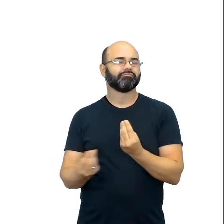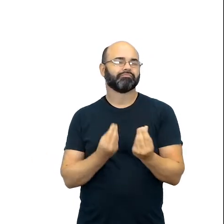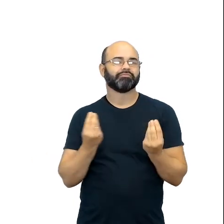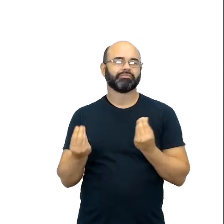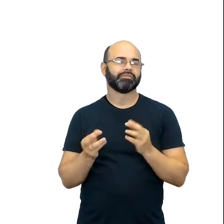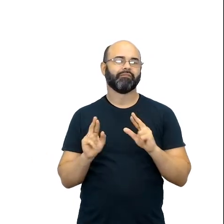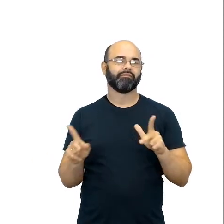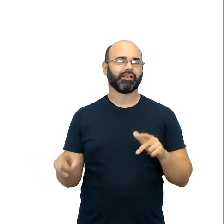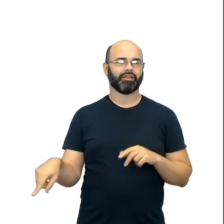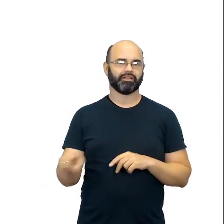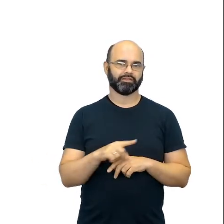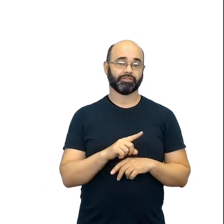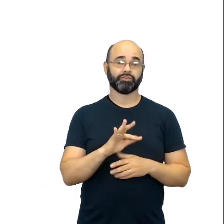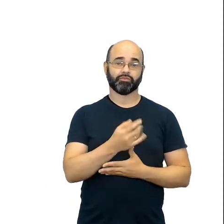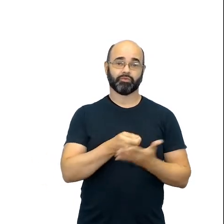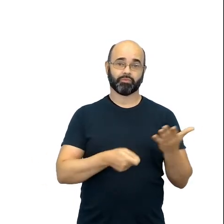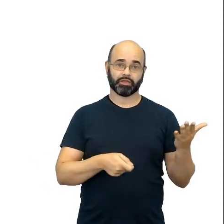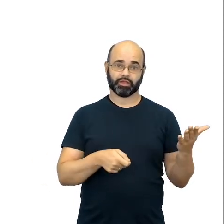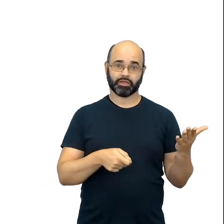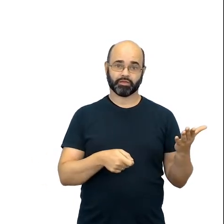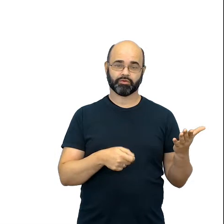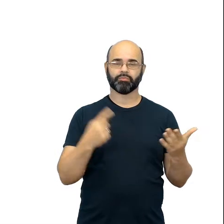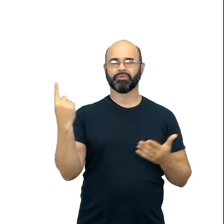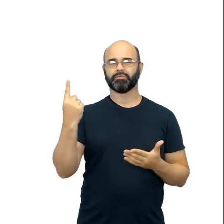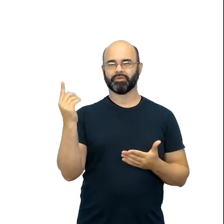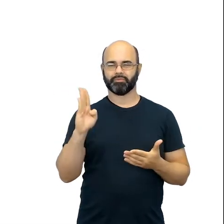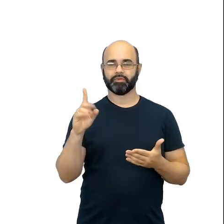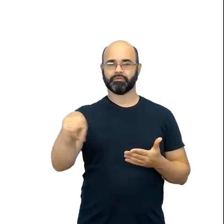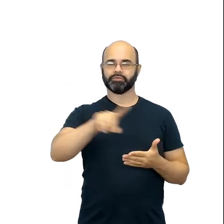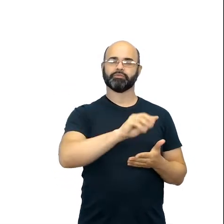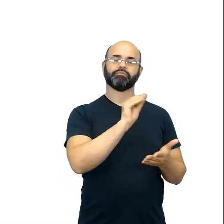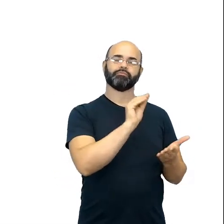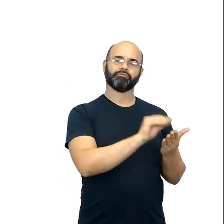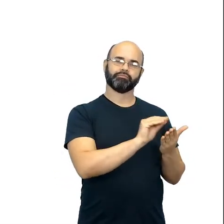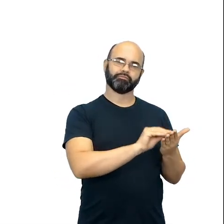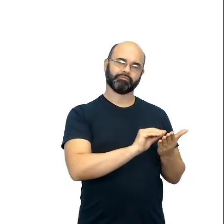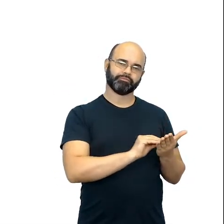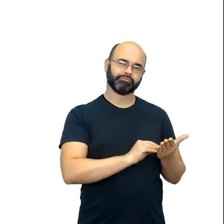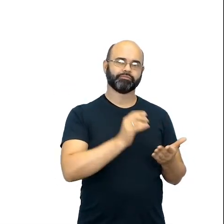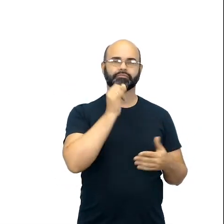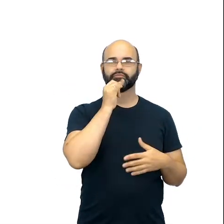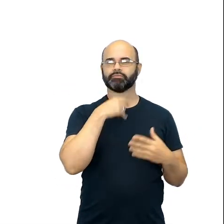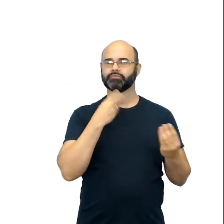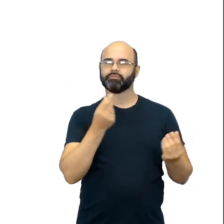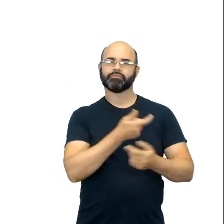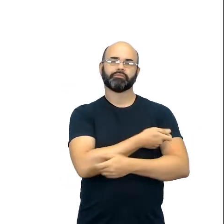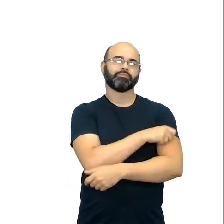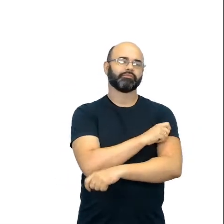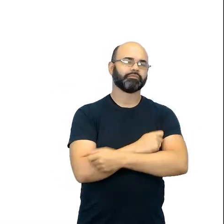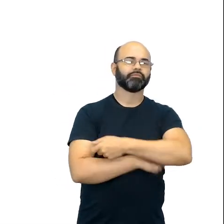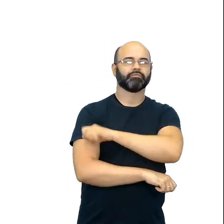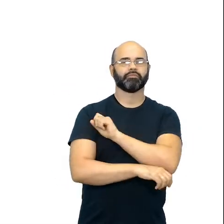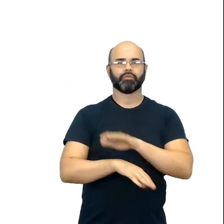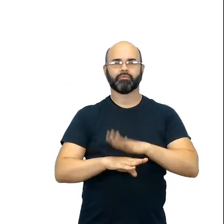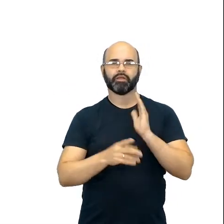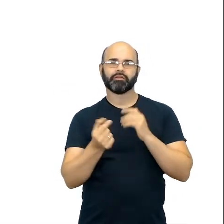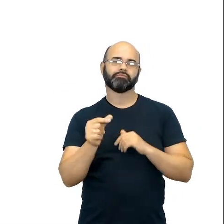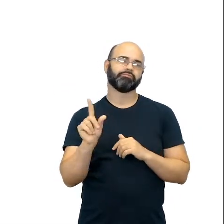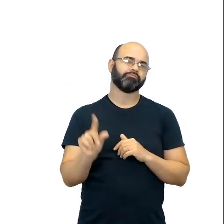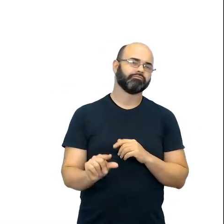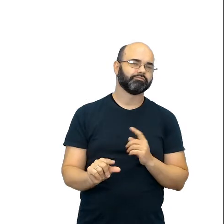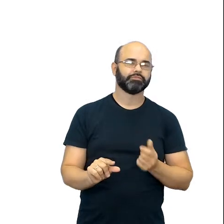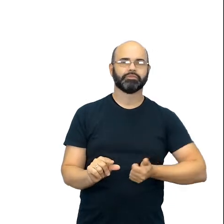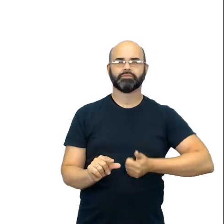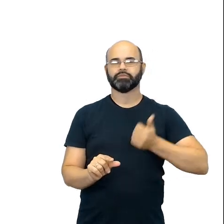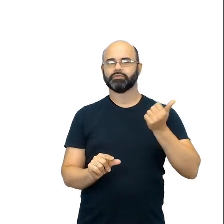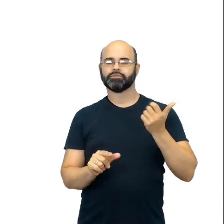obteve respostas durante o primeiro bimestre, como eu gostaria de atividades mão na massa, de baixo custo, gostaria de